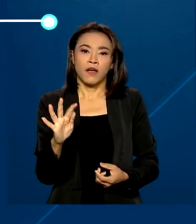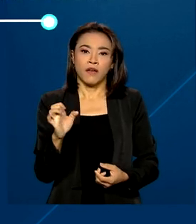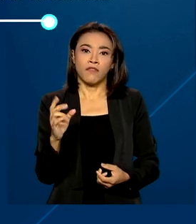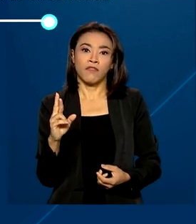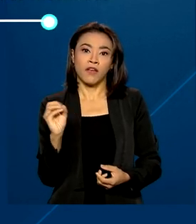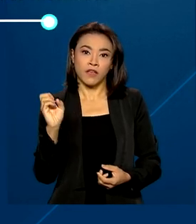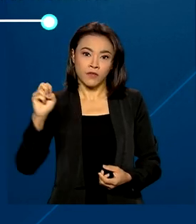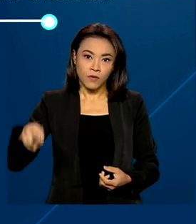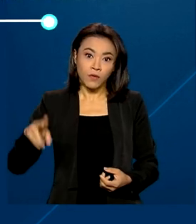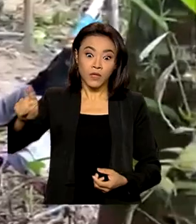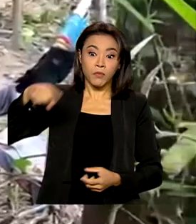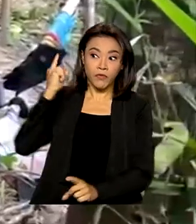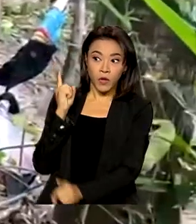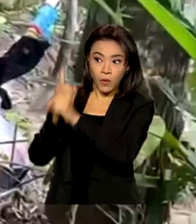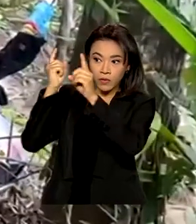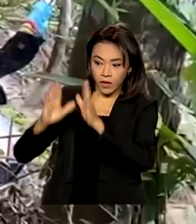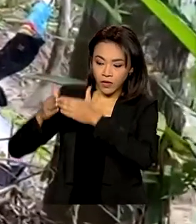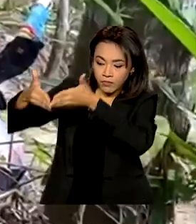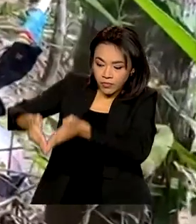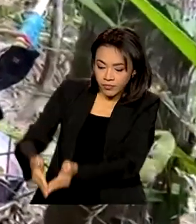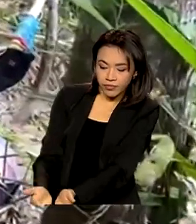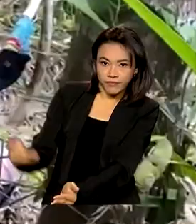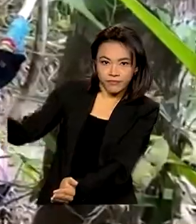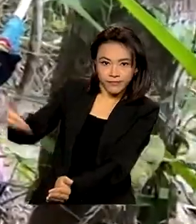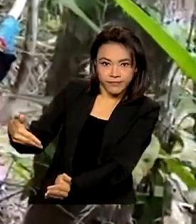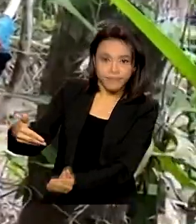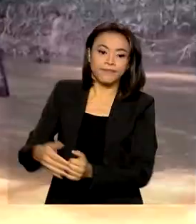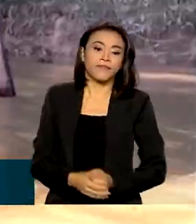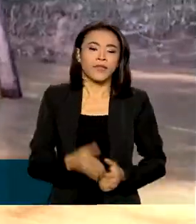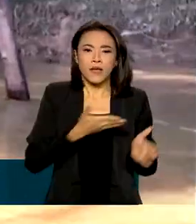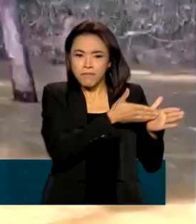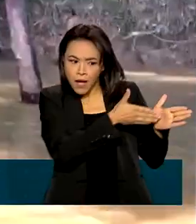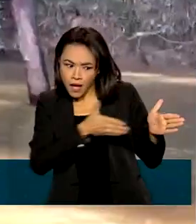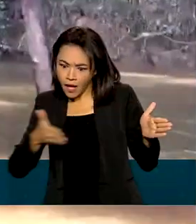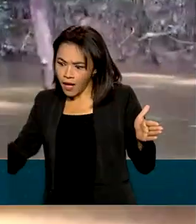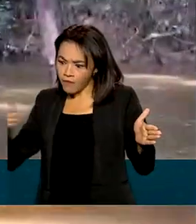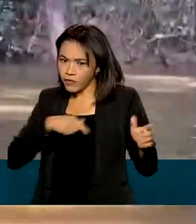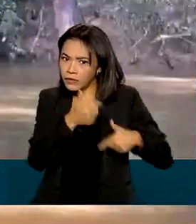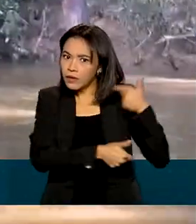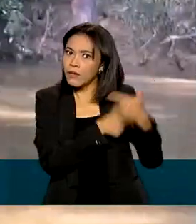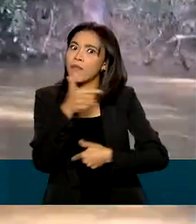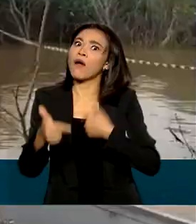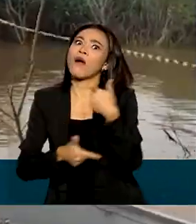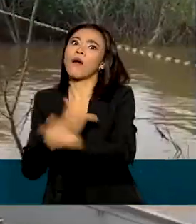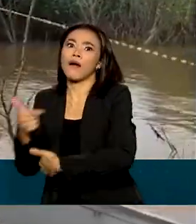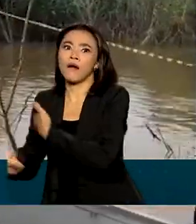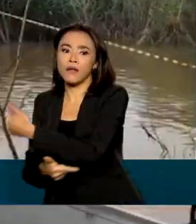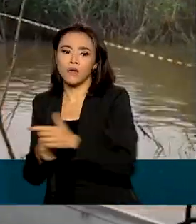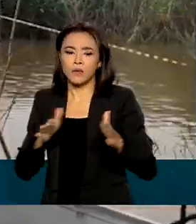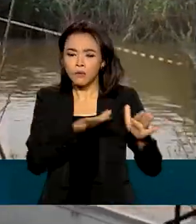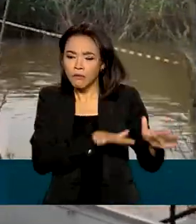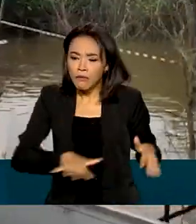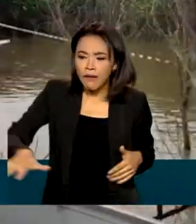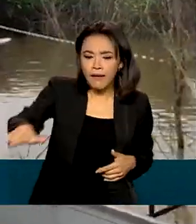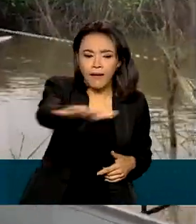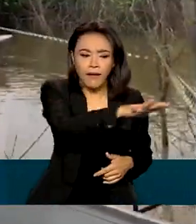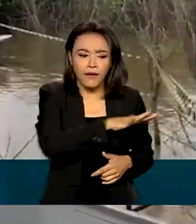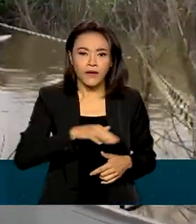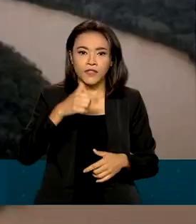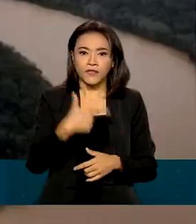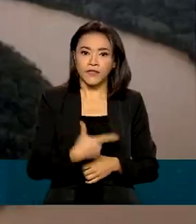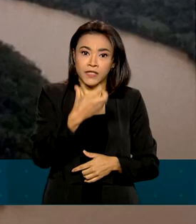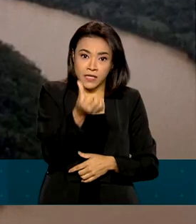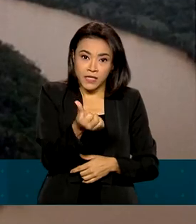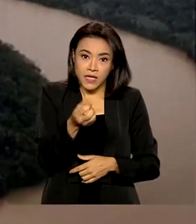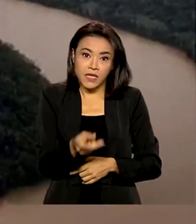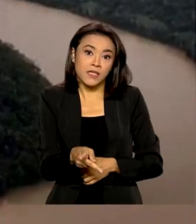encontrada no último domingo. Todo esse trabalho foi realizado com buscas diárias numa área de 26 quilômetros quadrados,